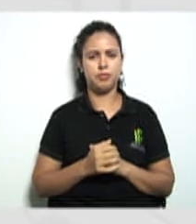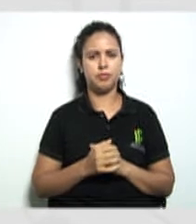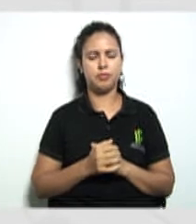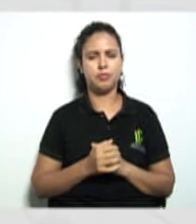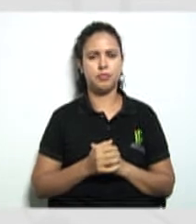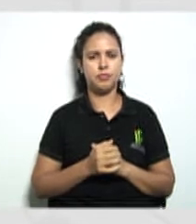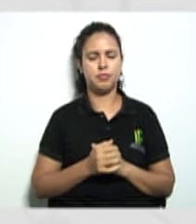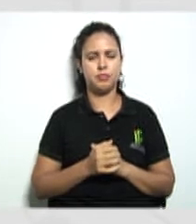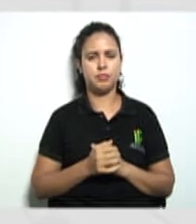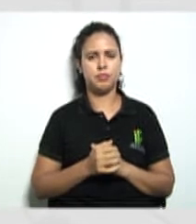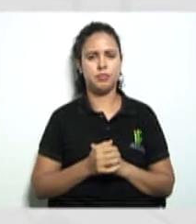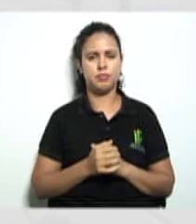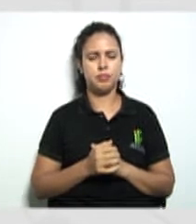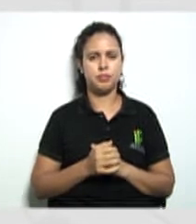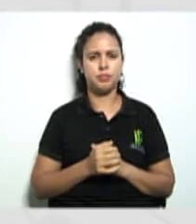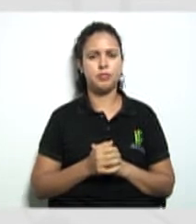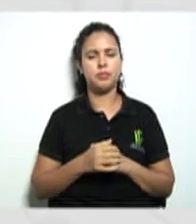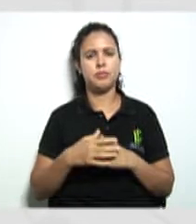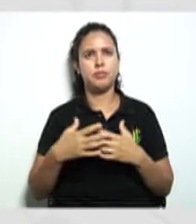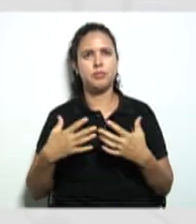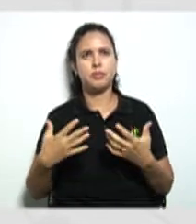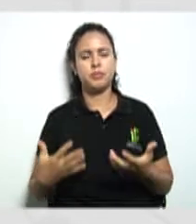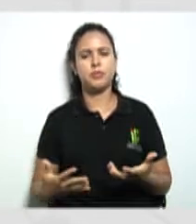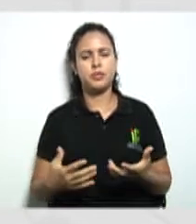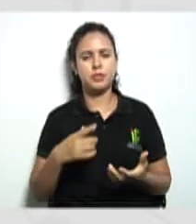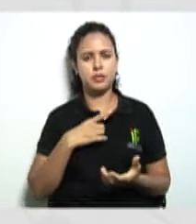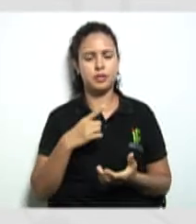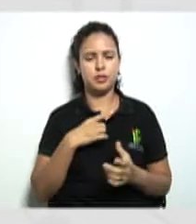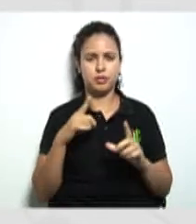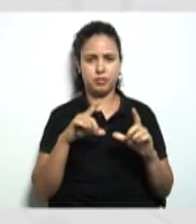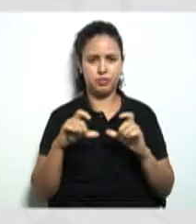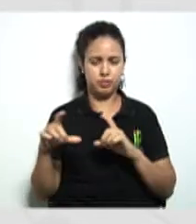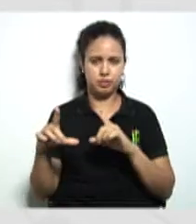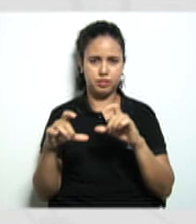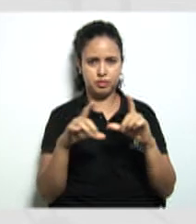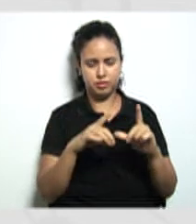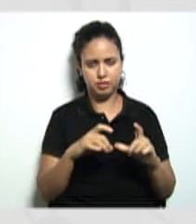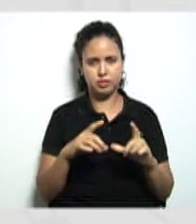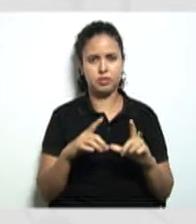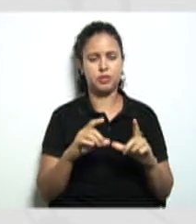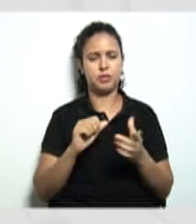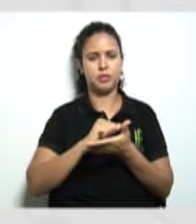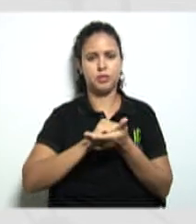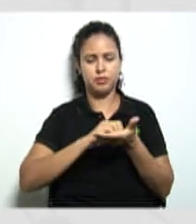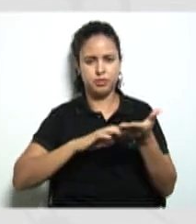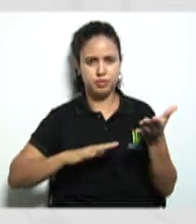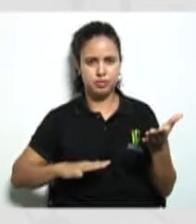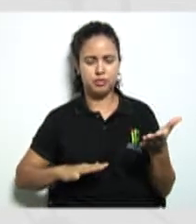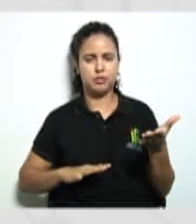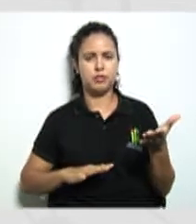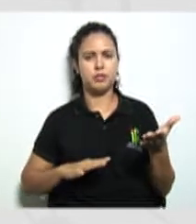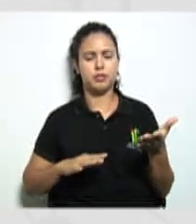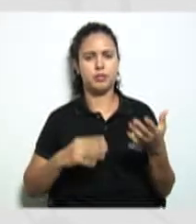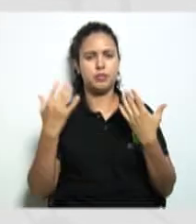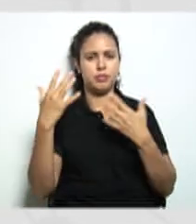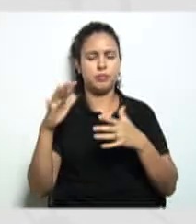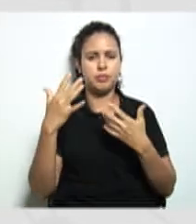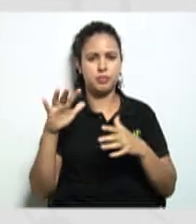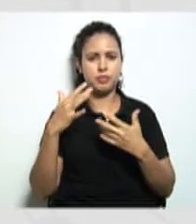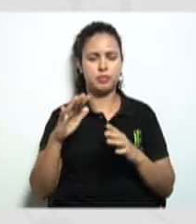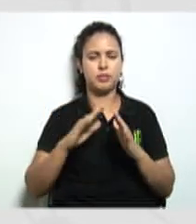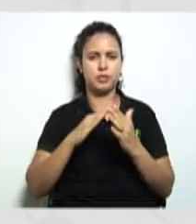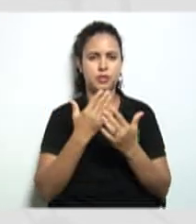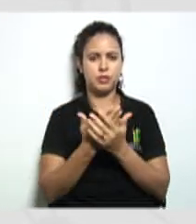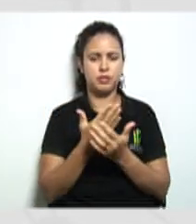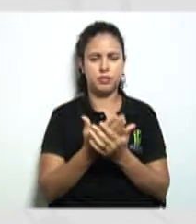vamos lá olha só a gente está recebendo fotinhas aqui da atividade olha só parabéns escola